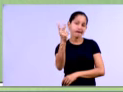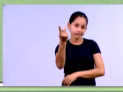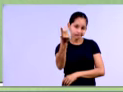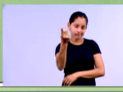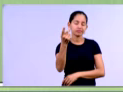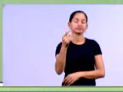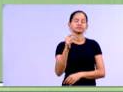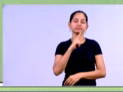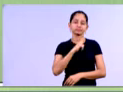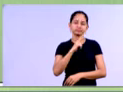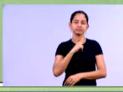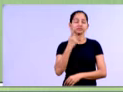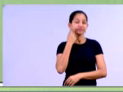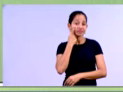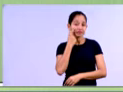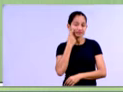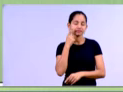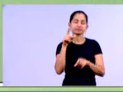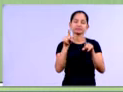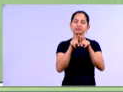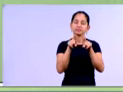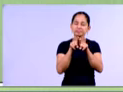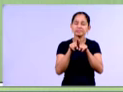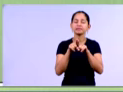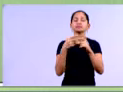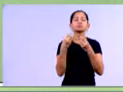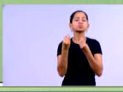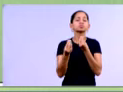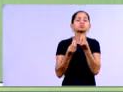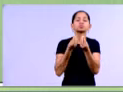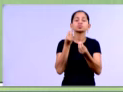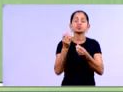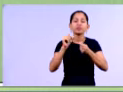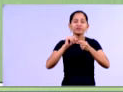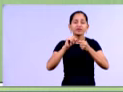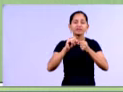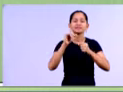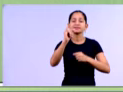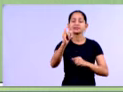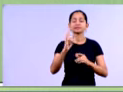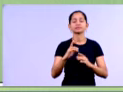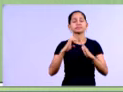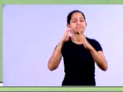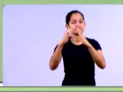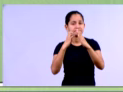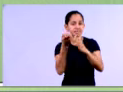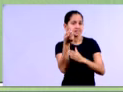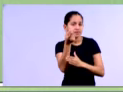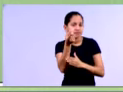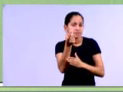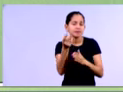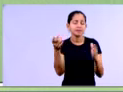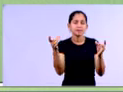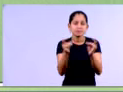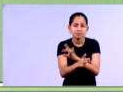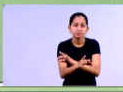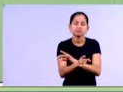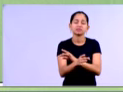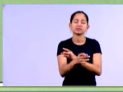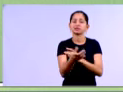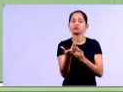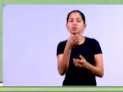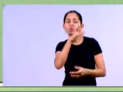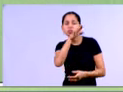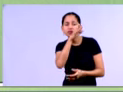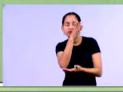aí, né, uma fórmula de previsão de falências das empresas, ok? O modelo de Kennett's, né?